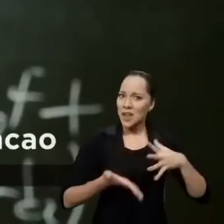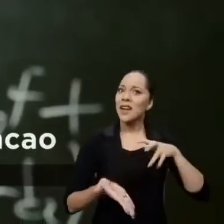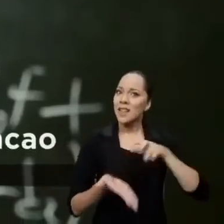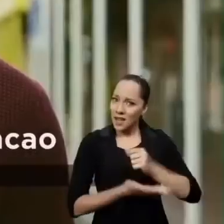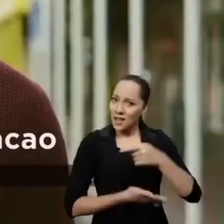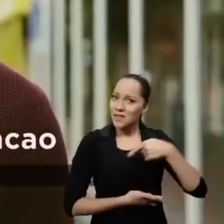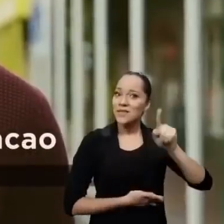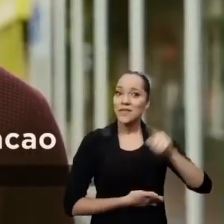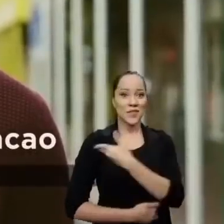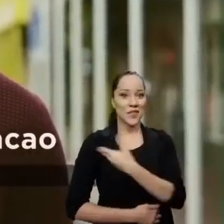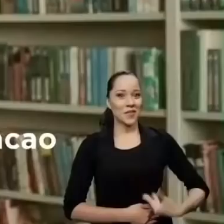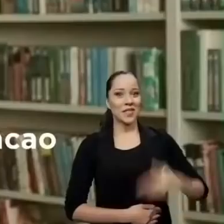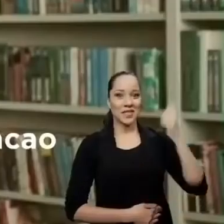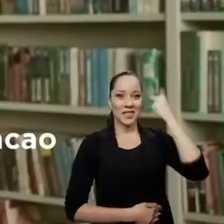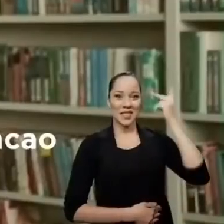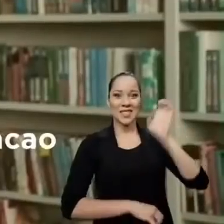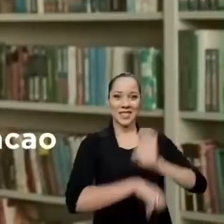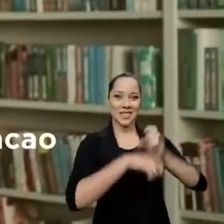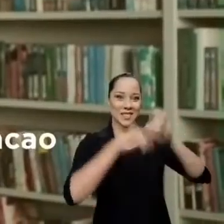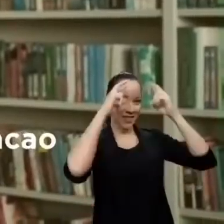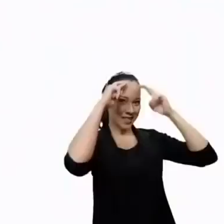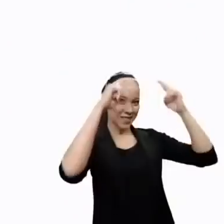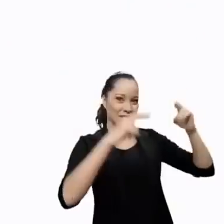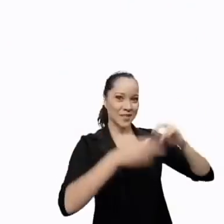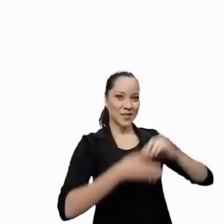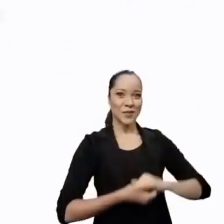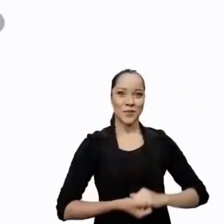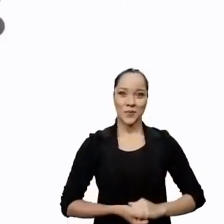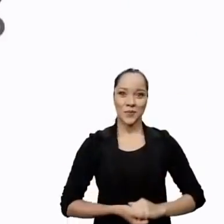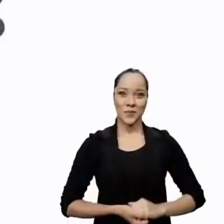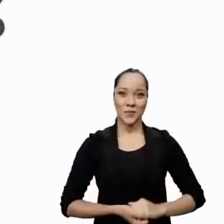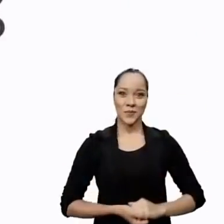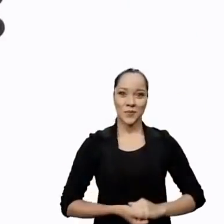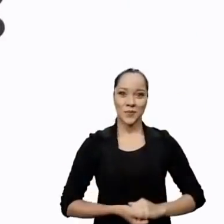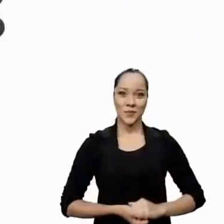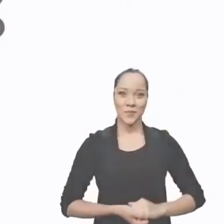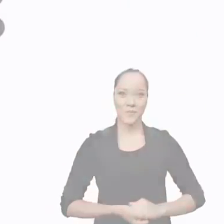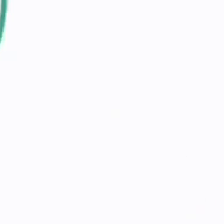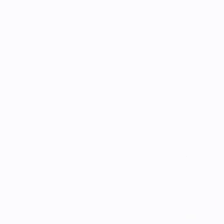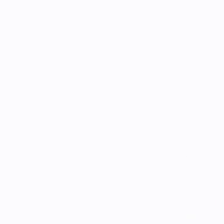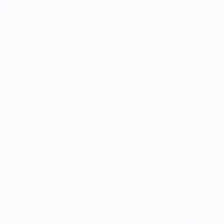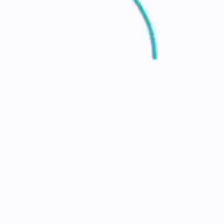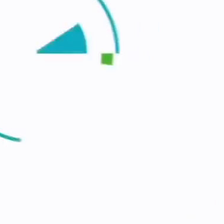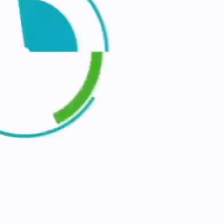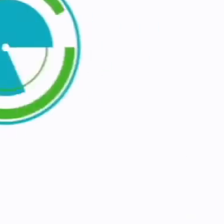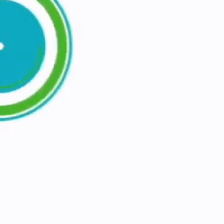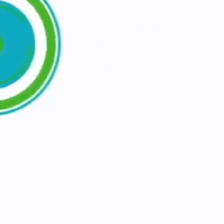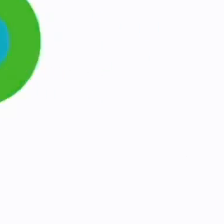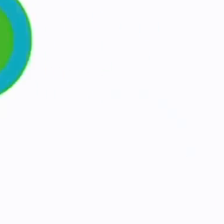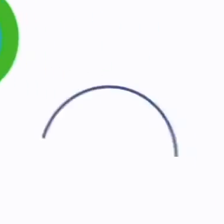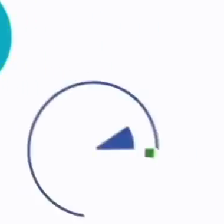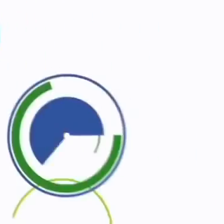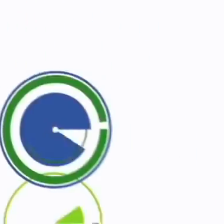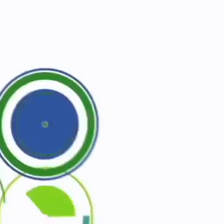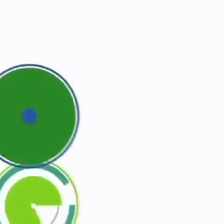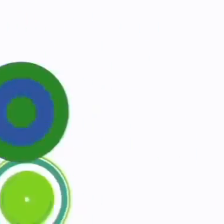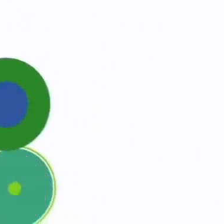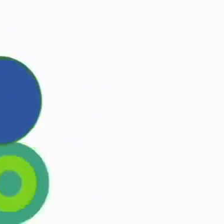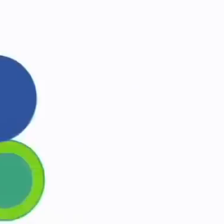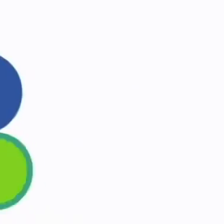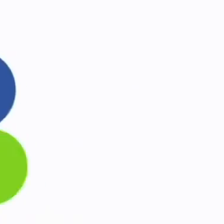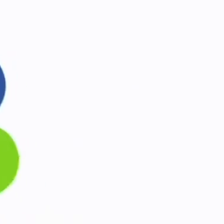já o seu pré-cadastro. Governo de São Paulo. Estado de respeito. Governo de Governo